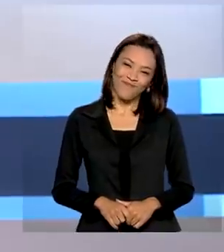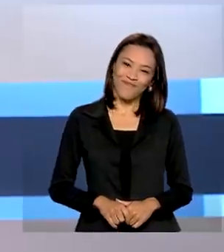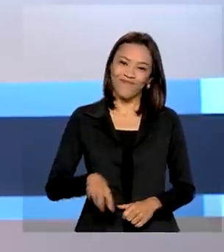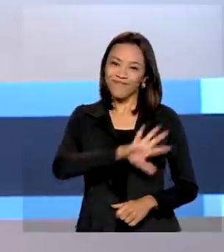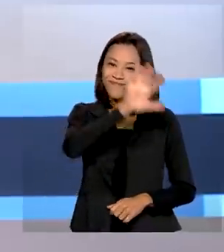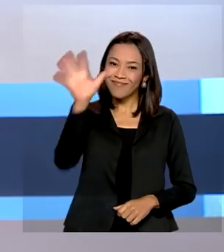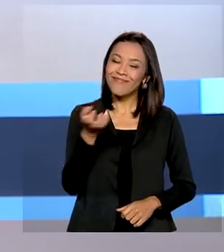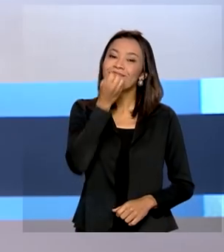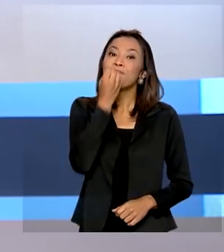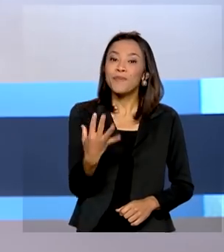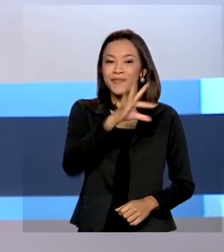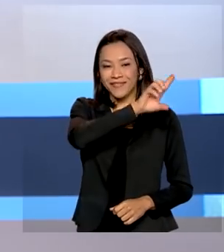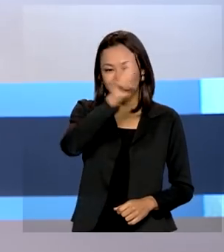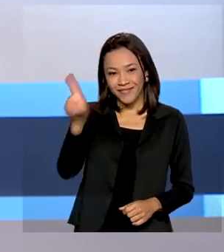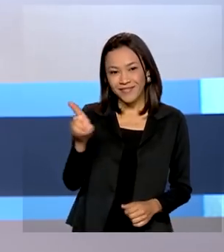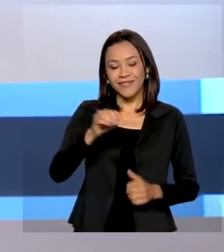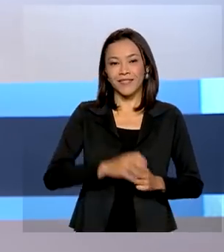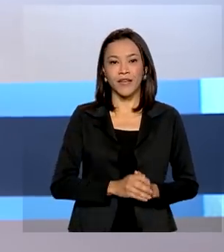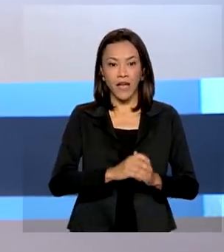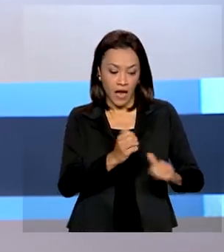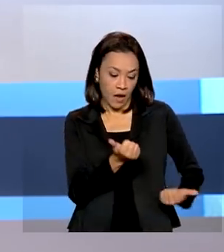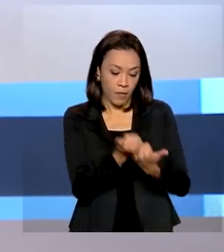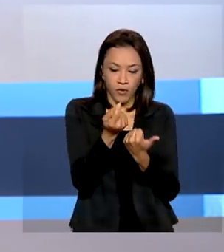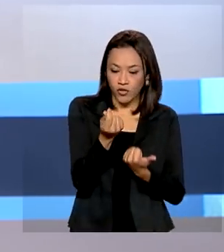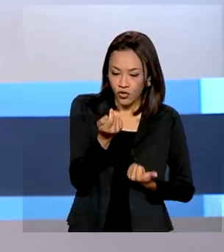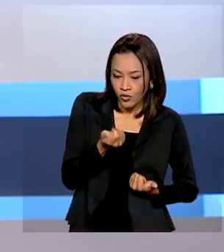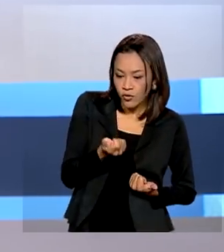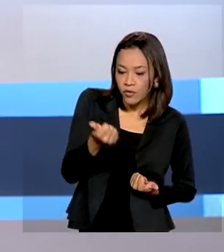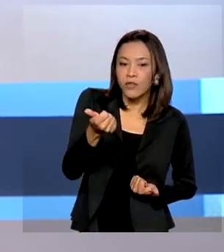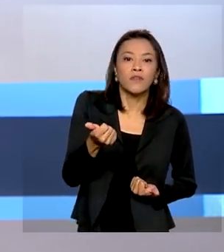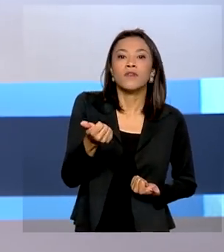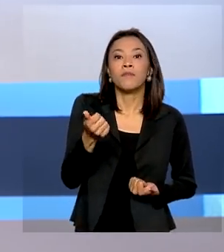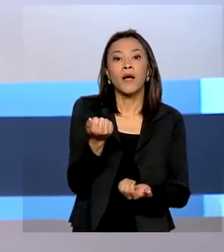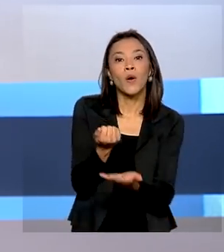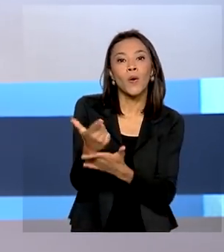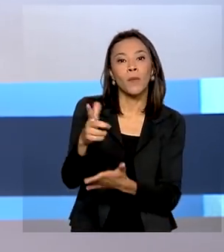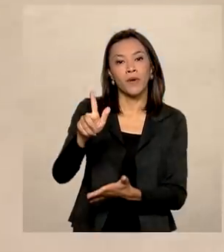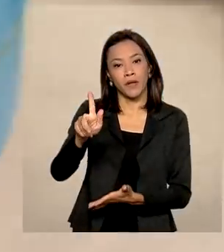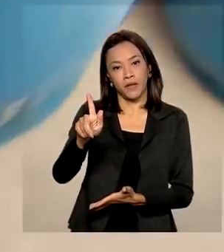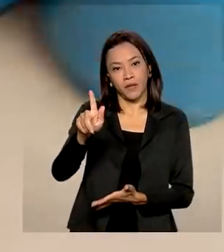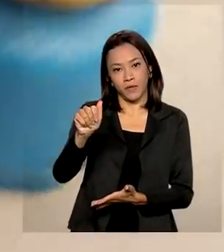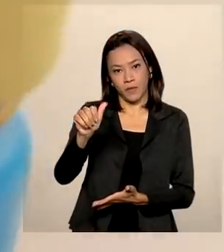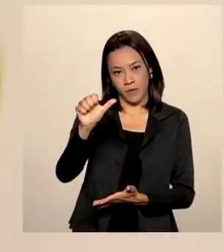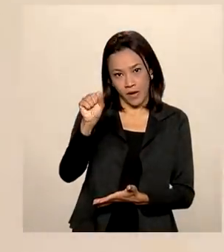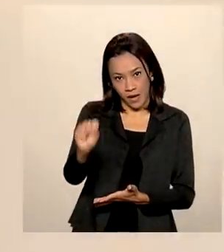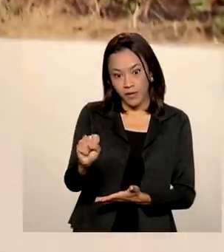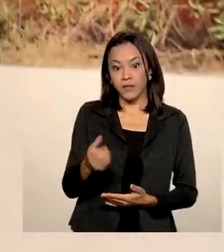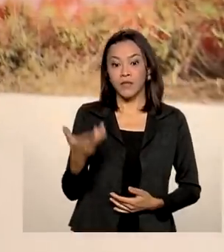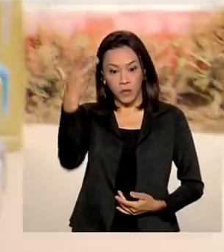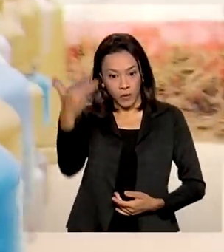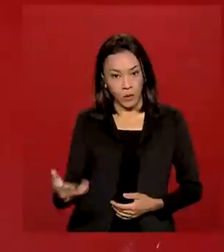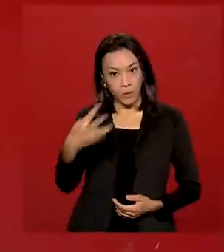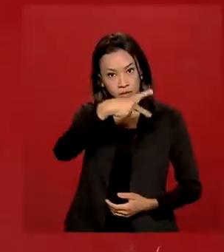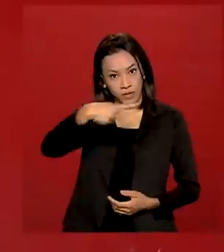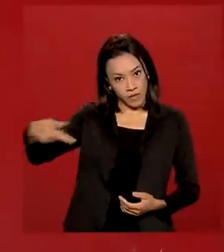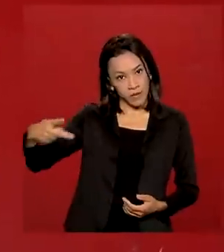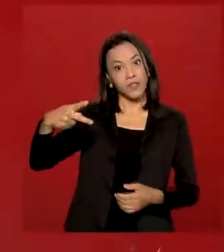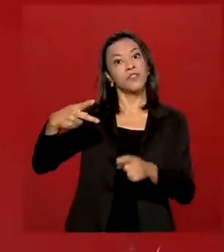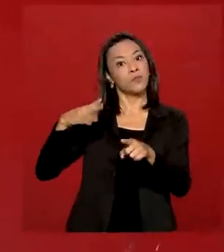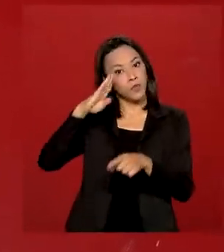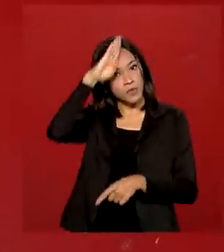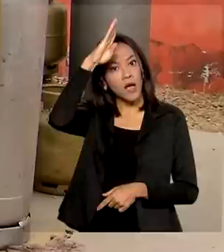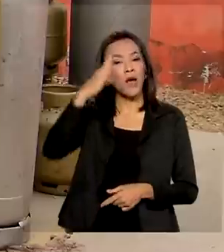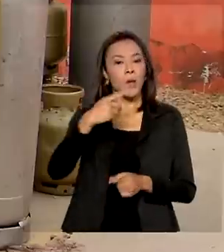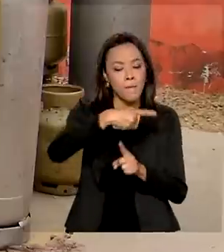Olá, bom dia! Auxílio Gás dos Brasileiros. Presidente Jair Bolsonaro institui o benefício que repassa